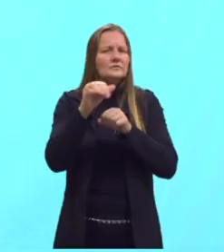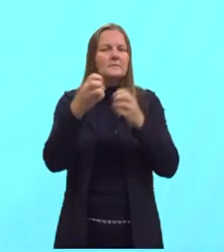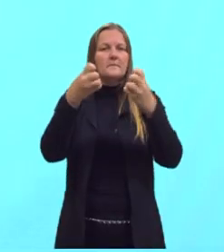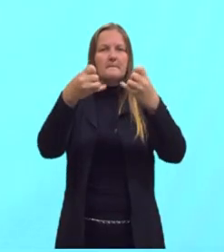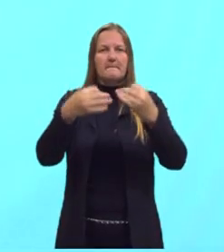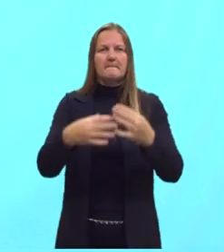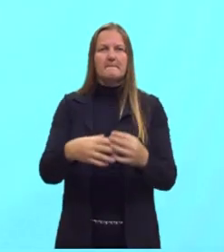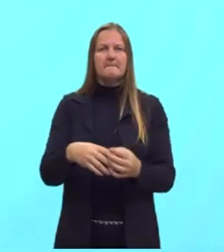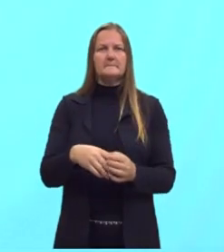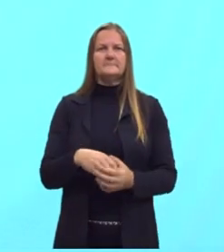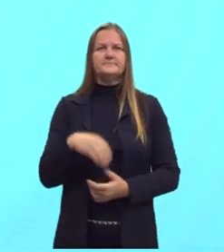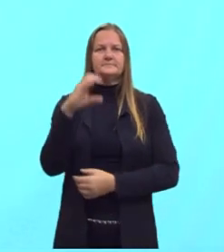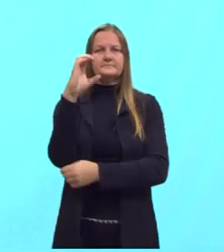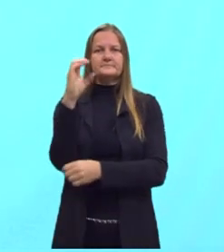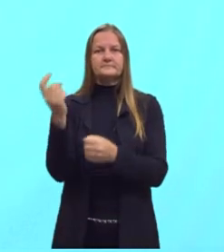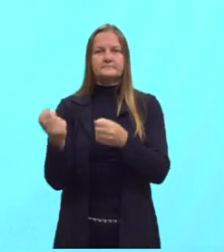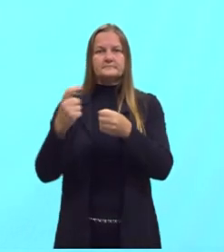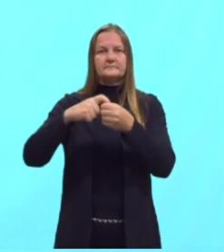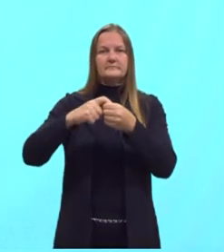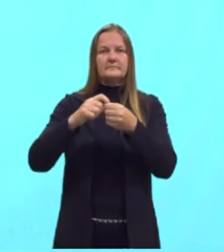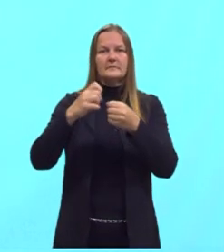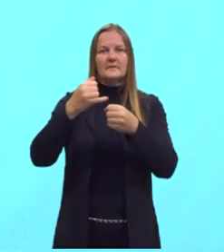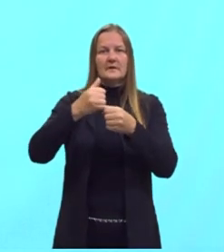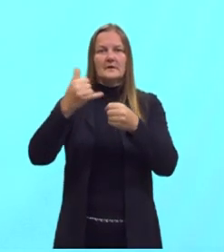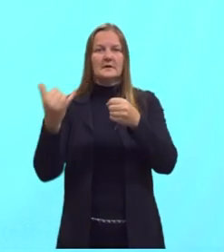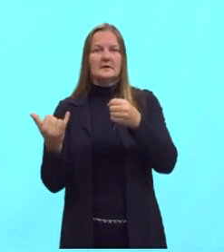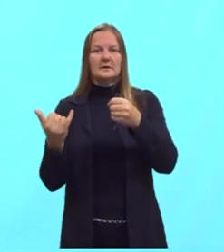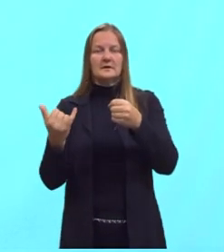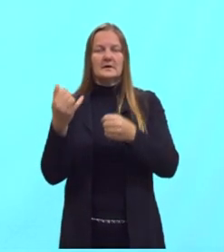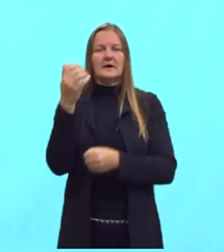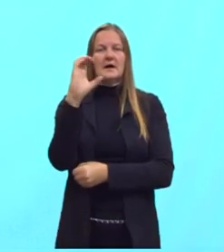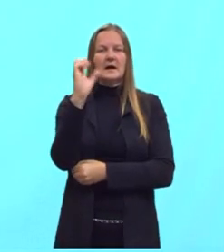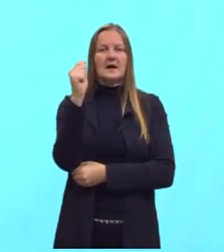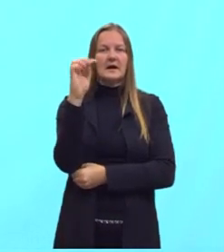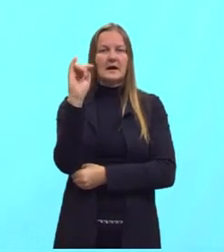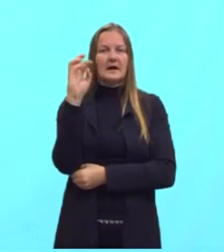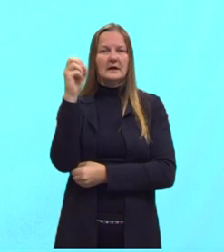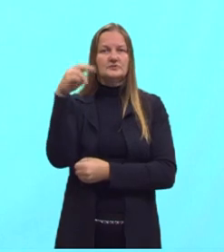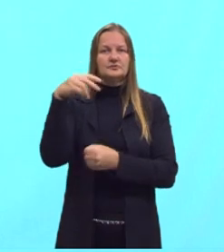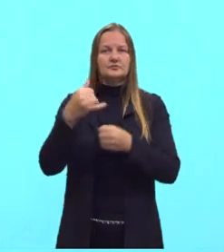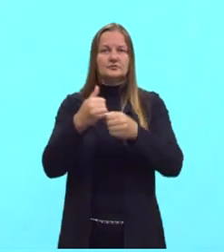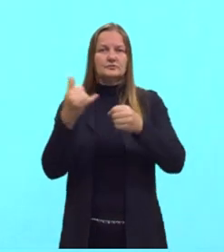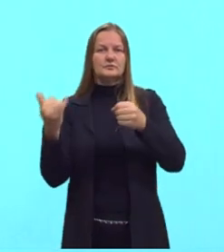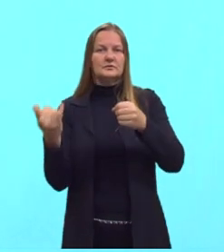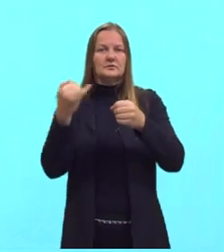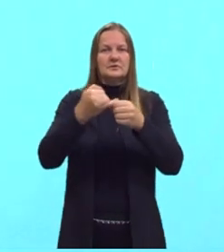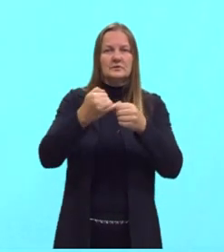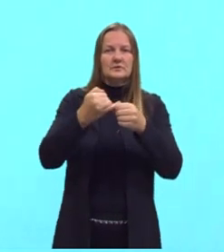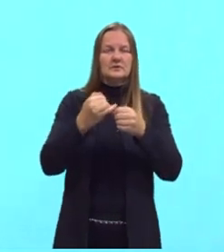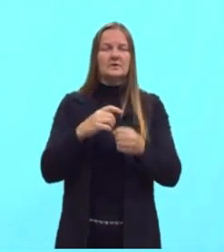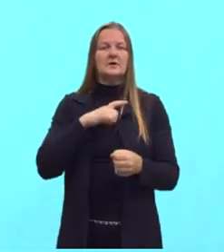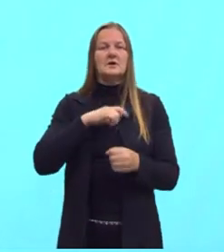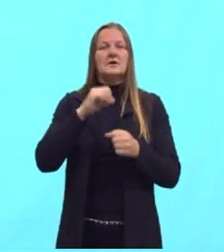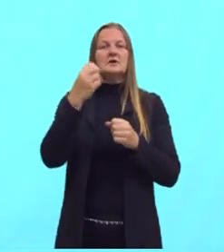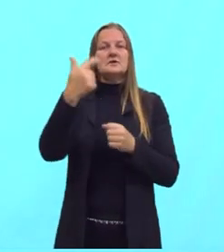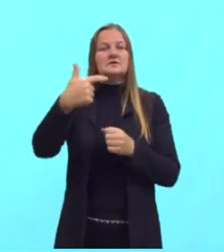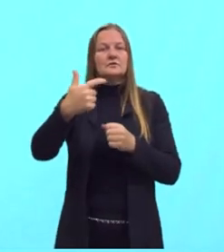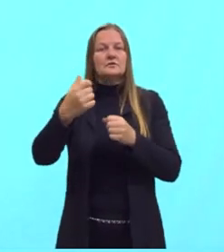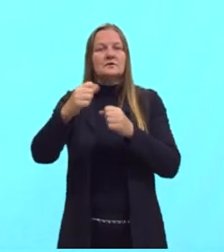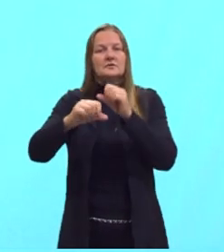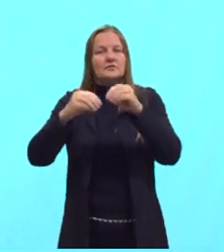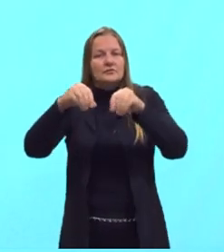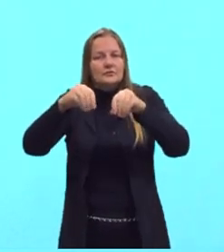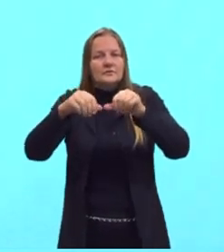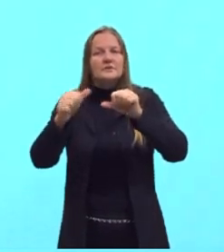cátion da primeira substância vai substituir o cátion da segunda substância. Então, aqui é